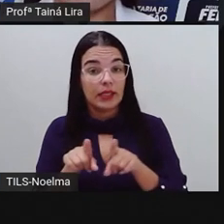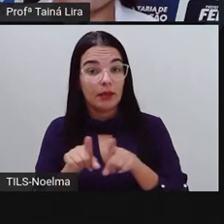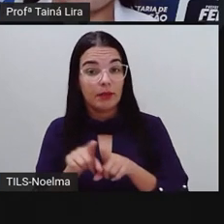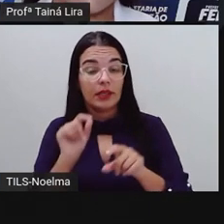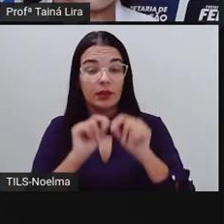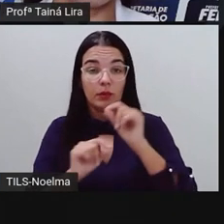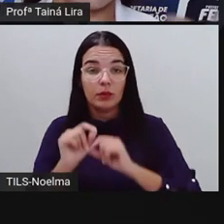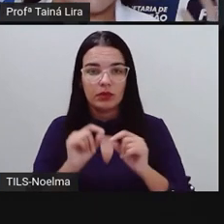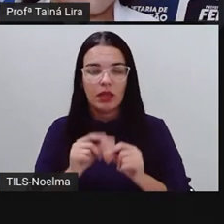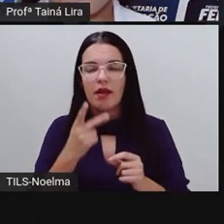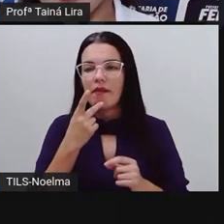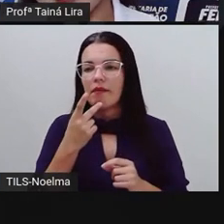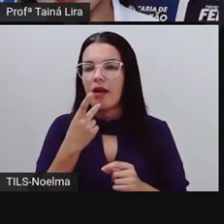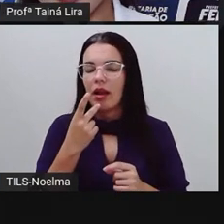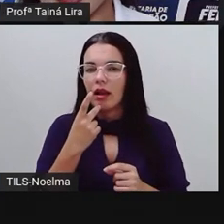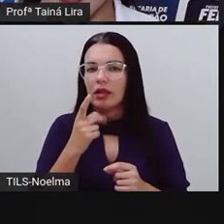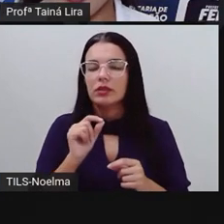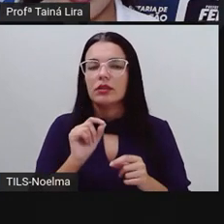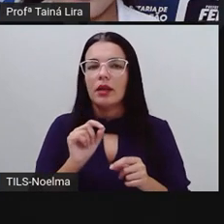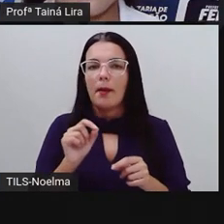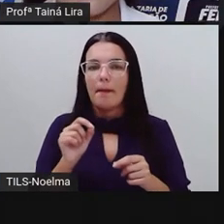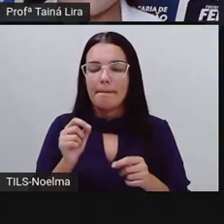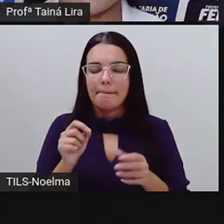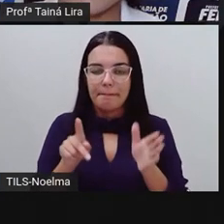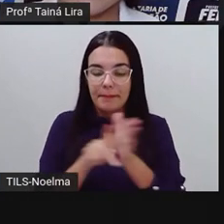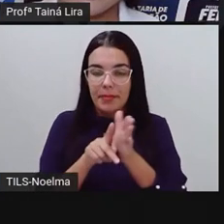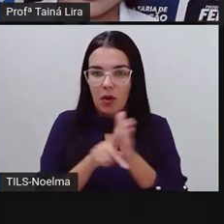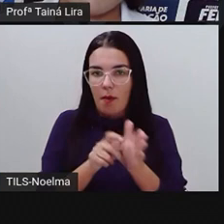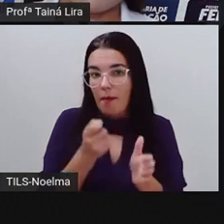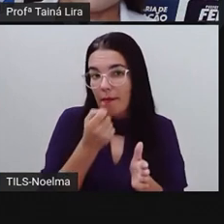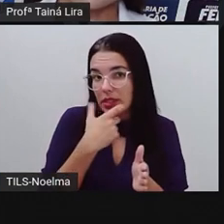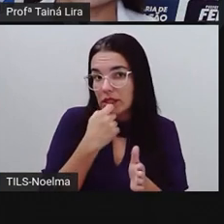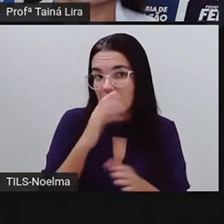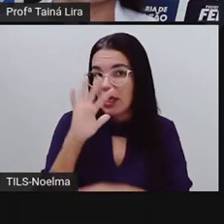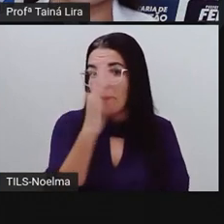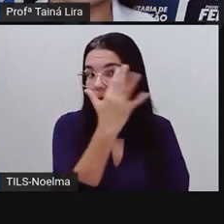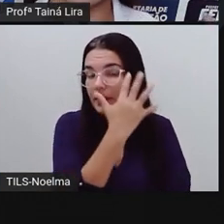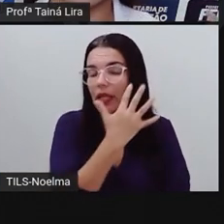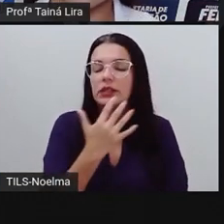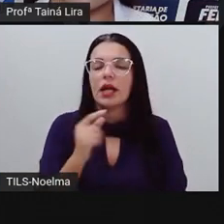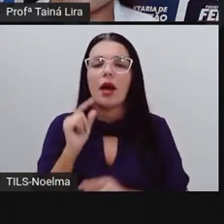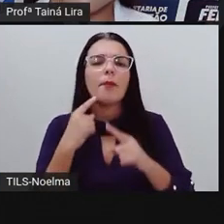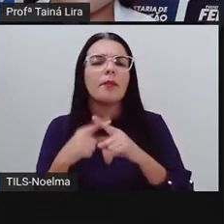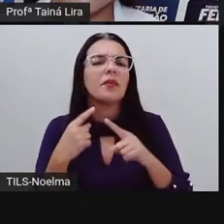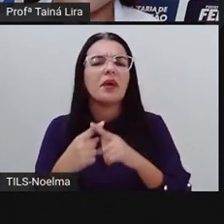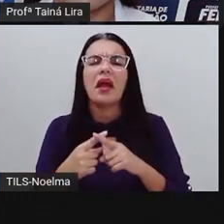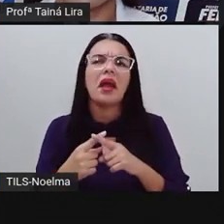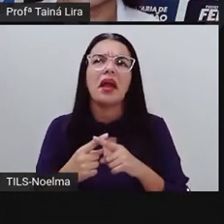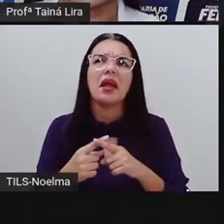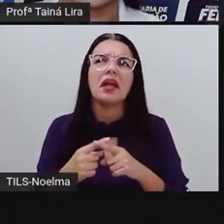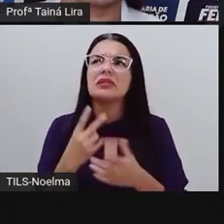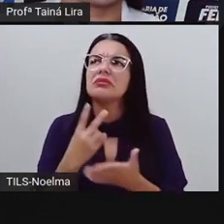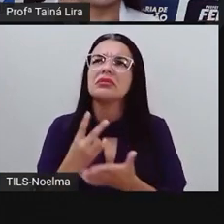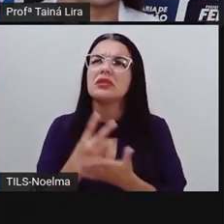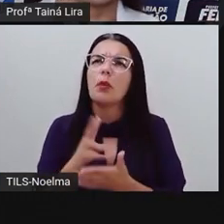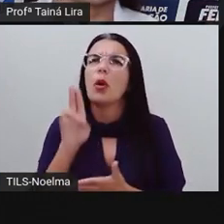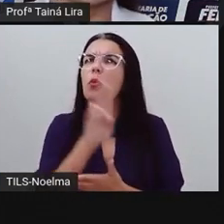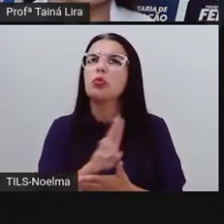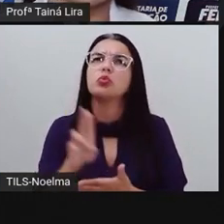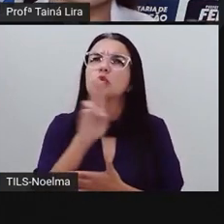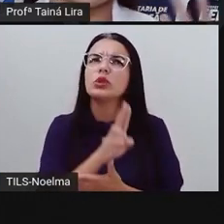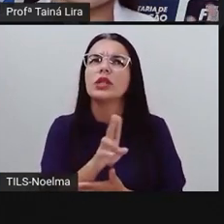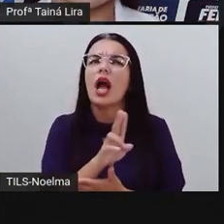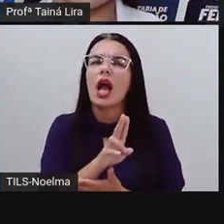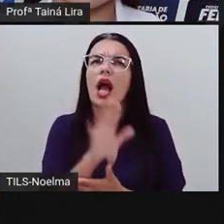Bom, falando ainda sobre plantas medicinais, por que é que nós utilizamos, né? Por que é que